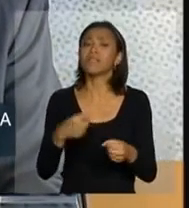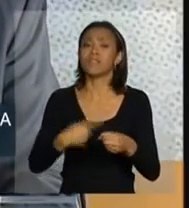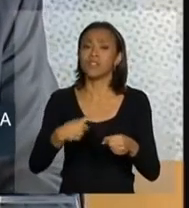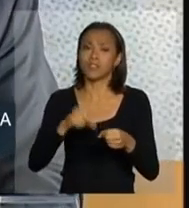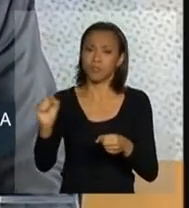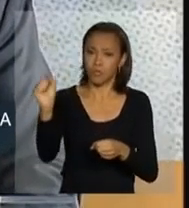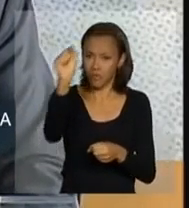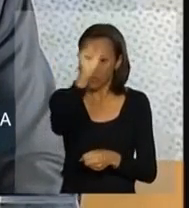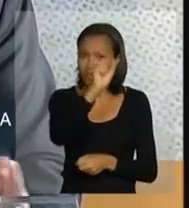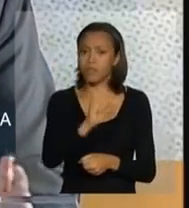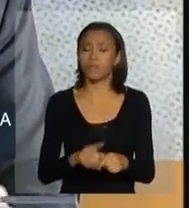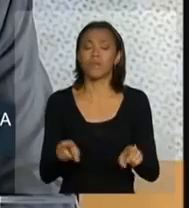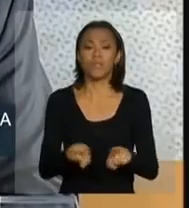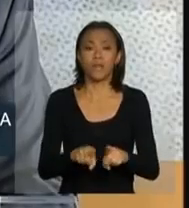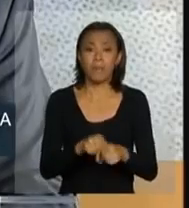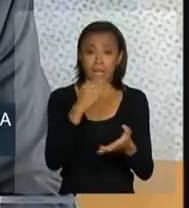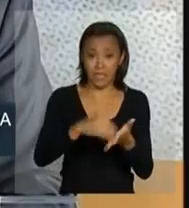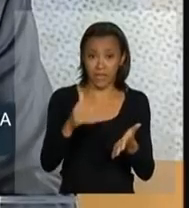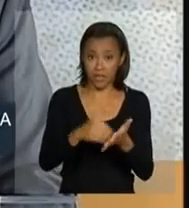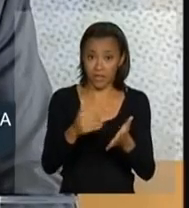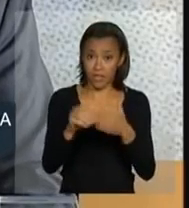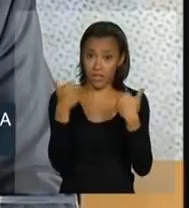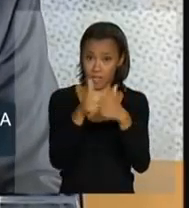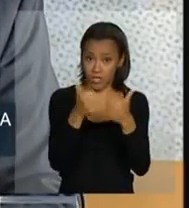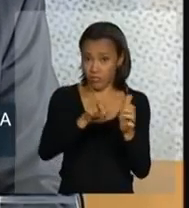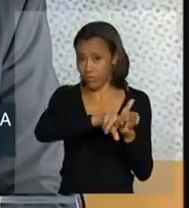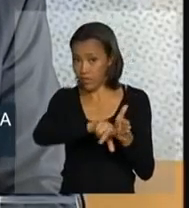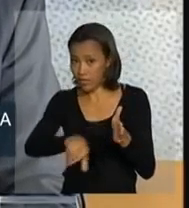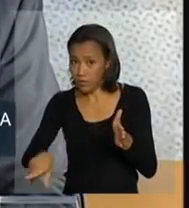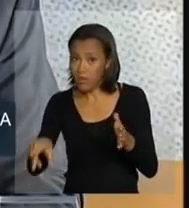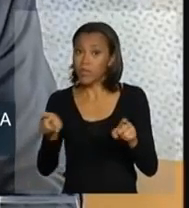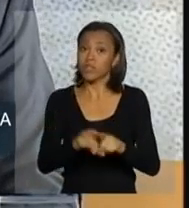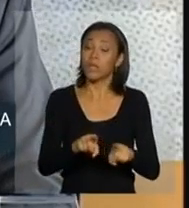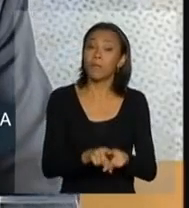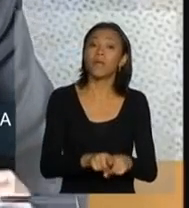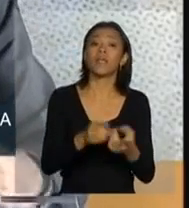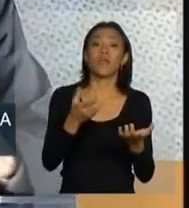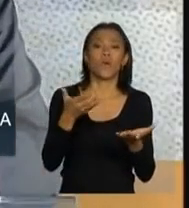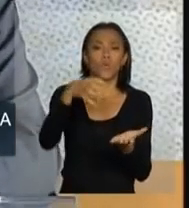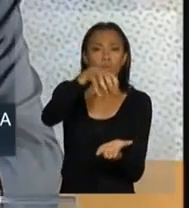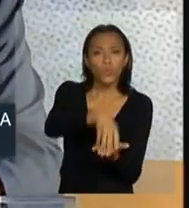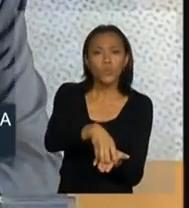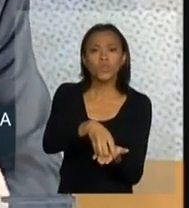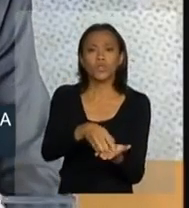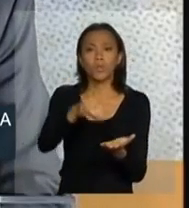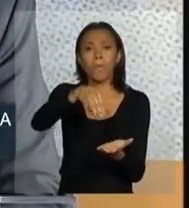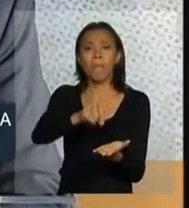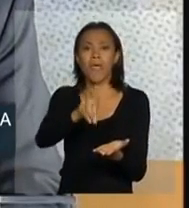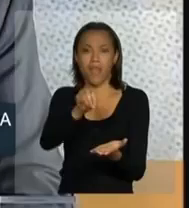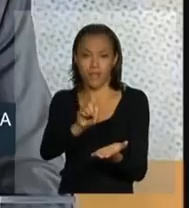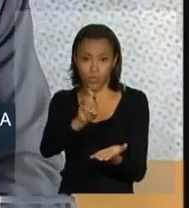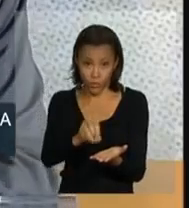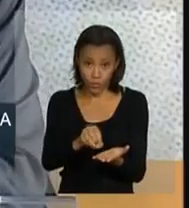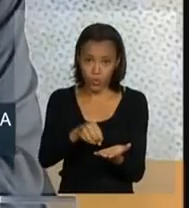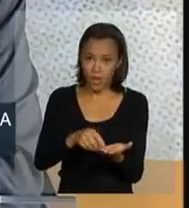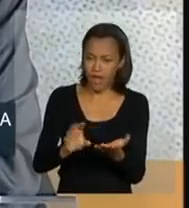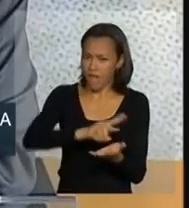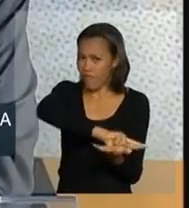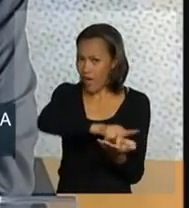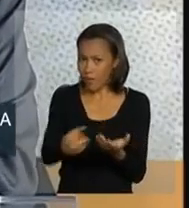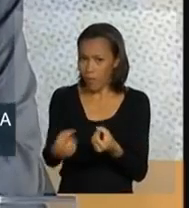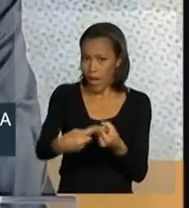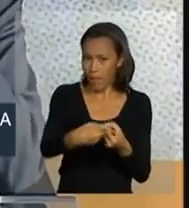as Secretarias de Transporte ao Trânsito dos Estados, o Instituto Médico Legal dos Estados, todos juntos, desenvolveram 155